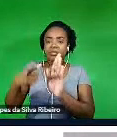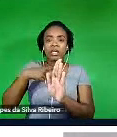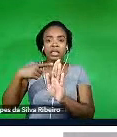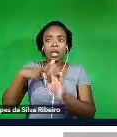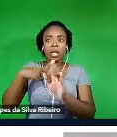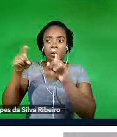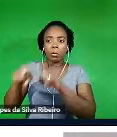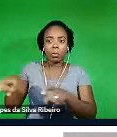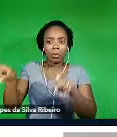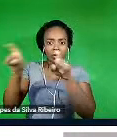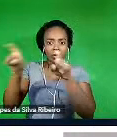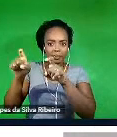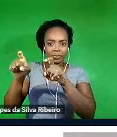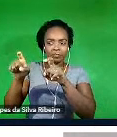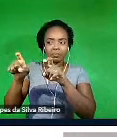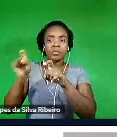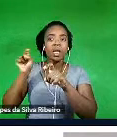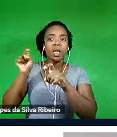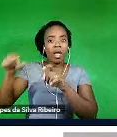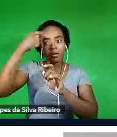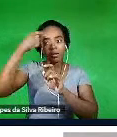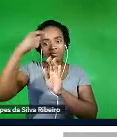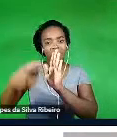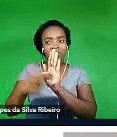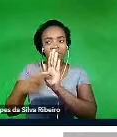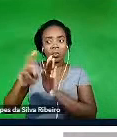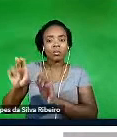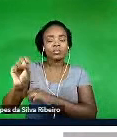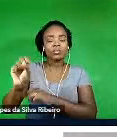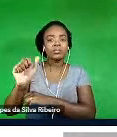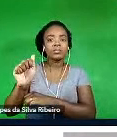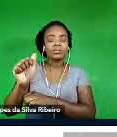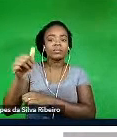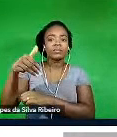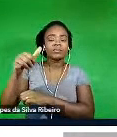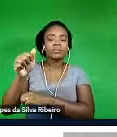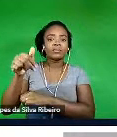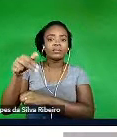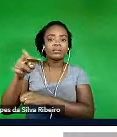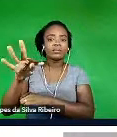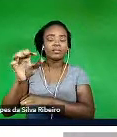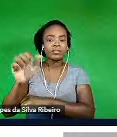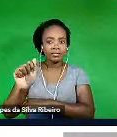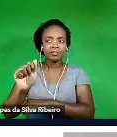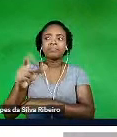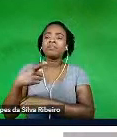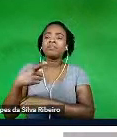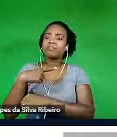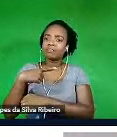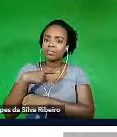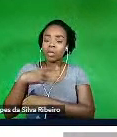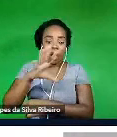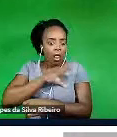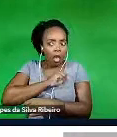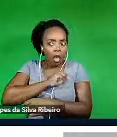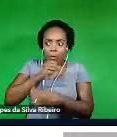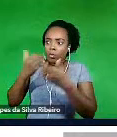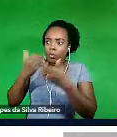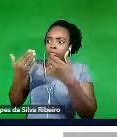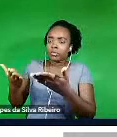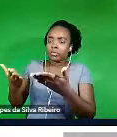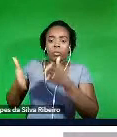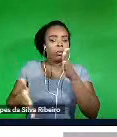Samanta, depois a gente tem um comentário do Cauã, eu acho que eu sugiro que em um outro momento a gente possa marcar uma